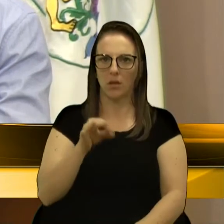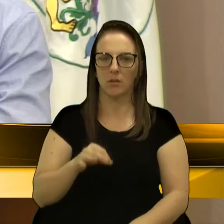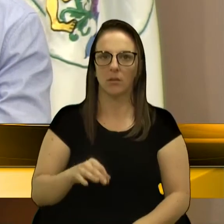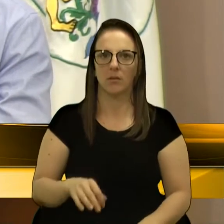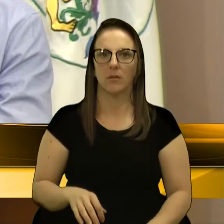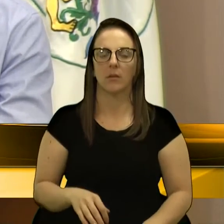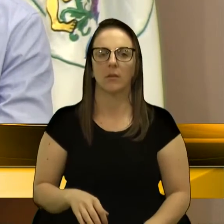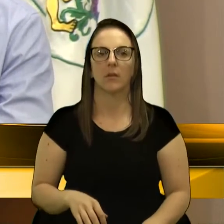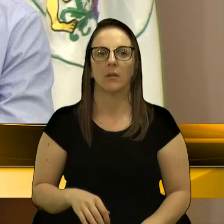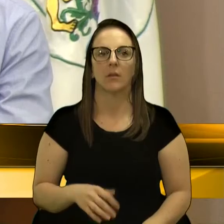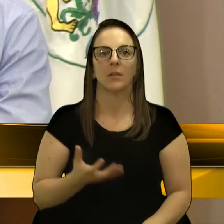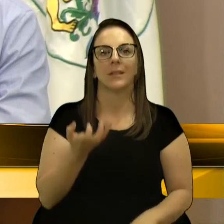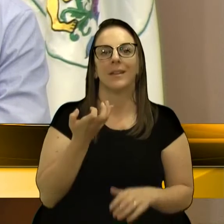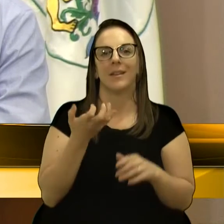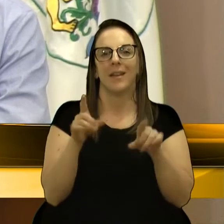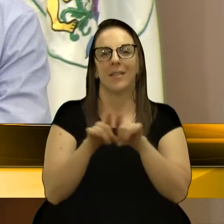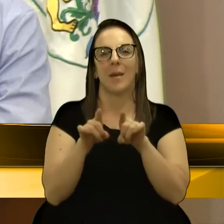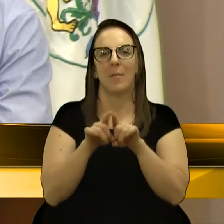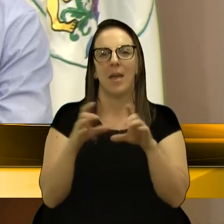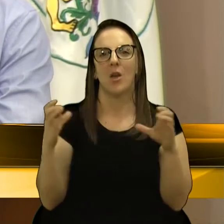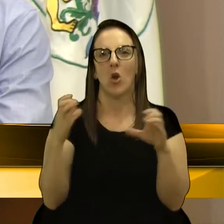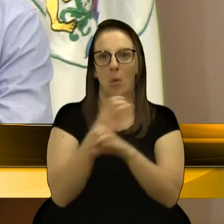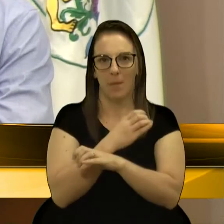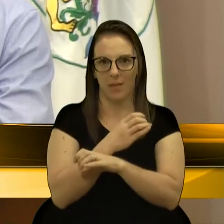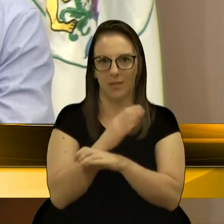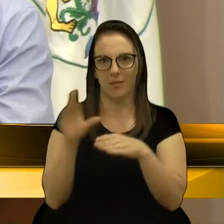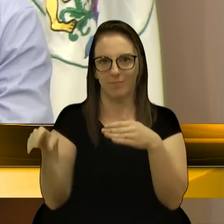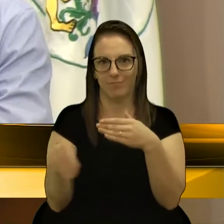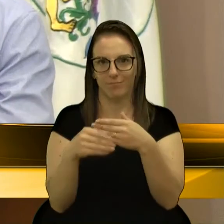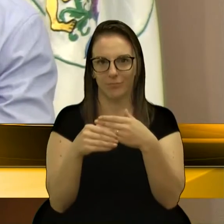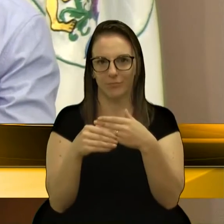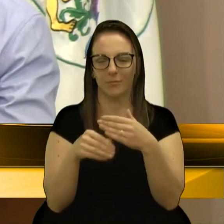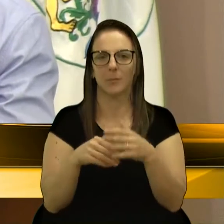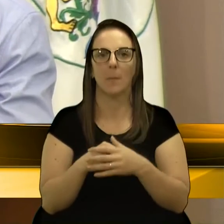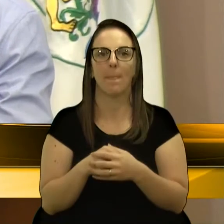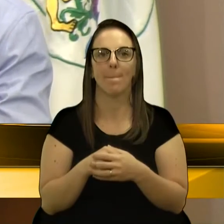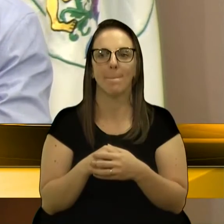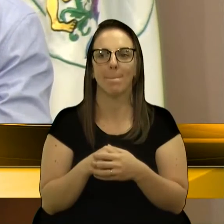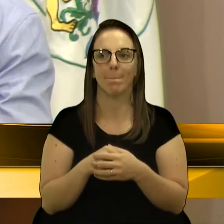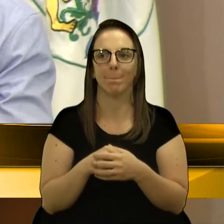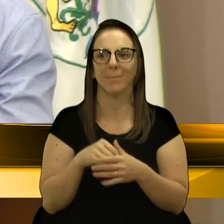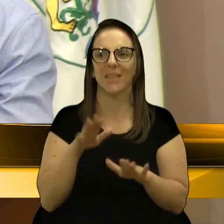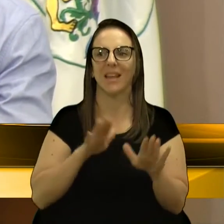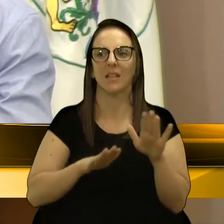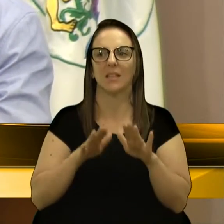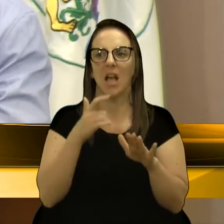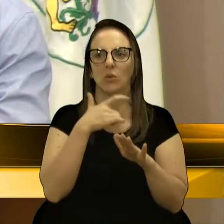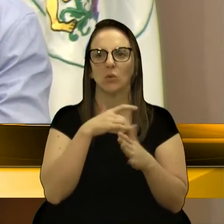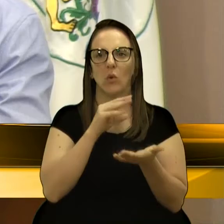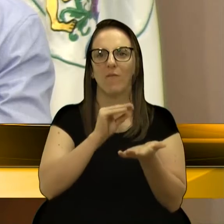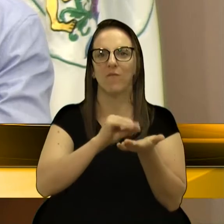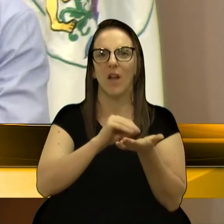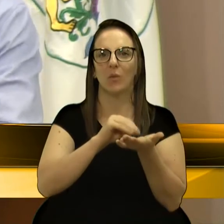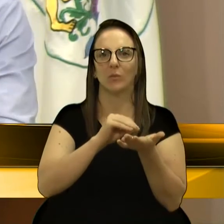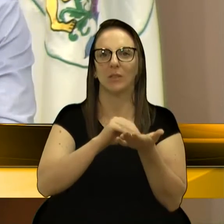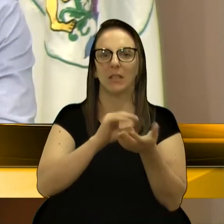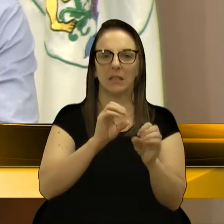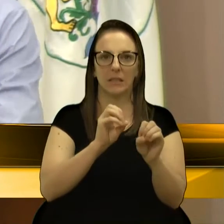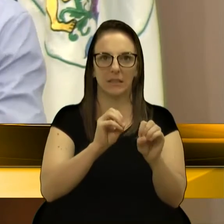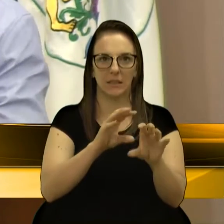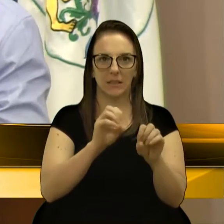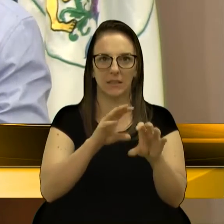E queria também fazer uma complementação. Isso talvez seja falta de ensino, de